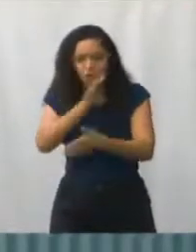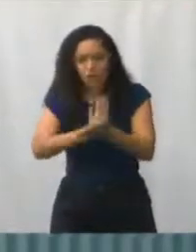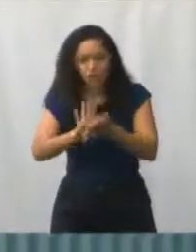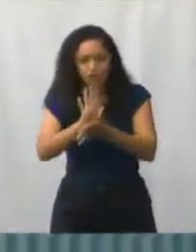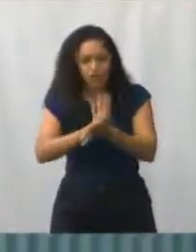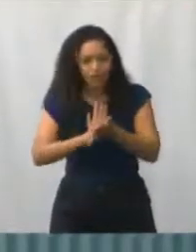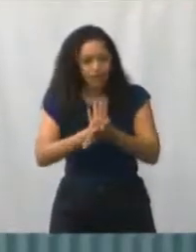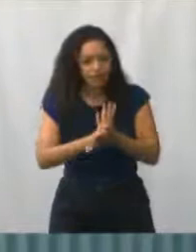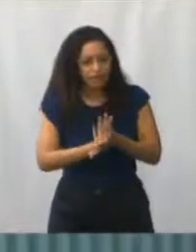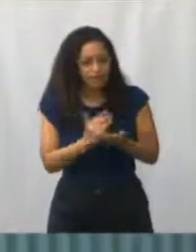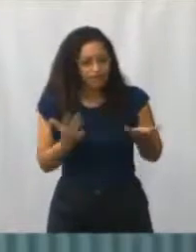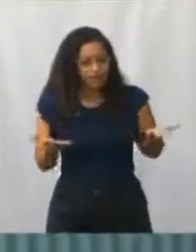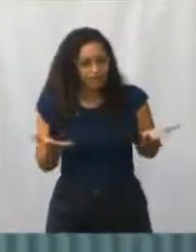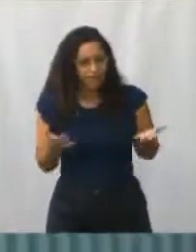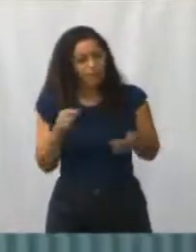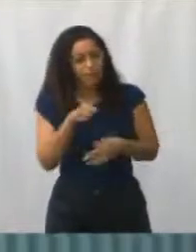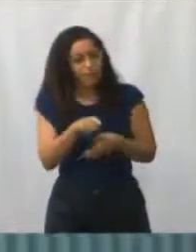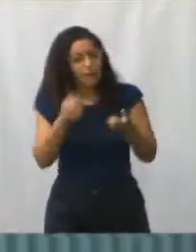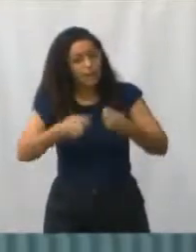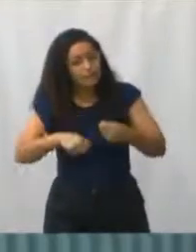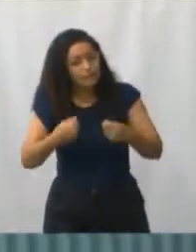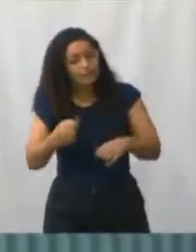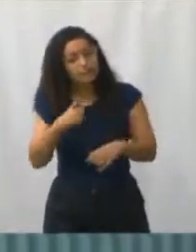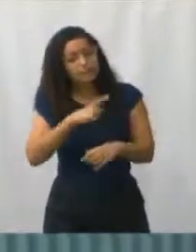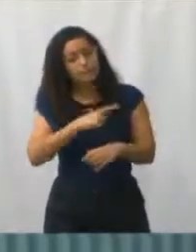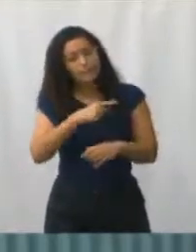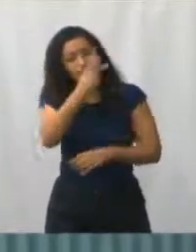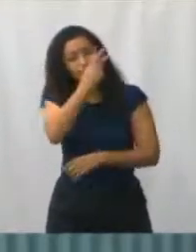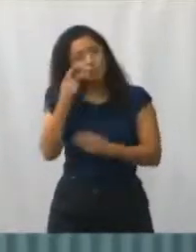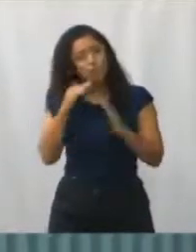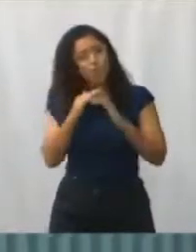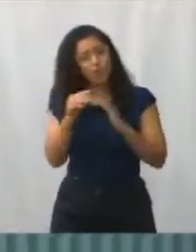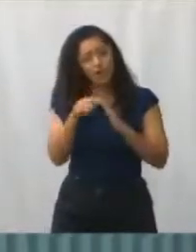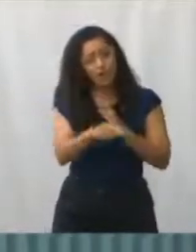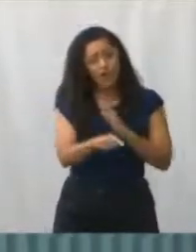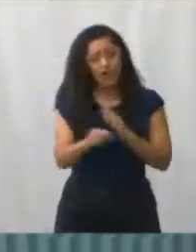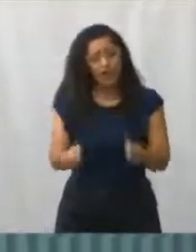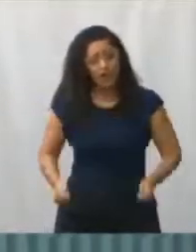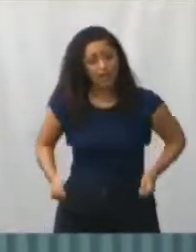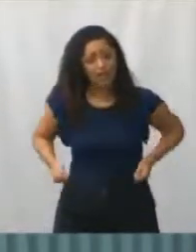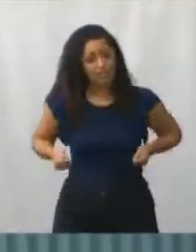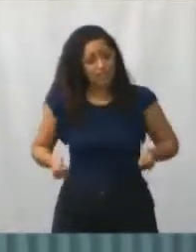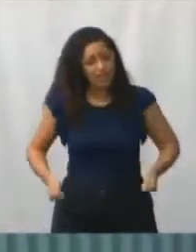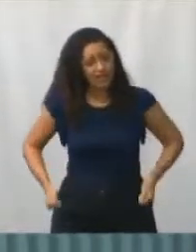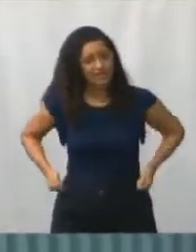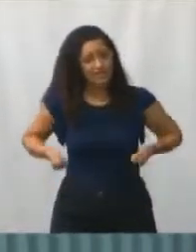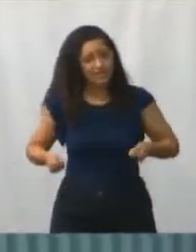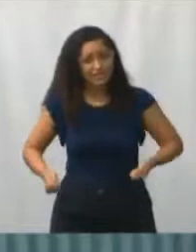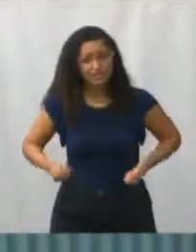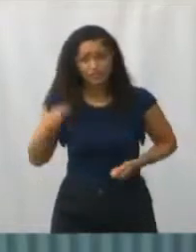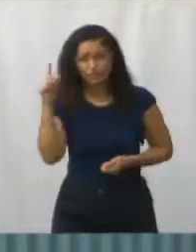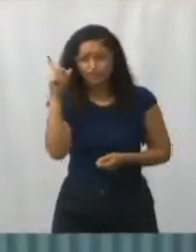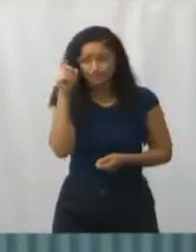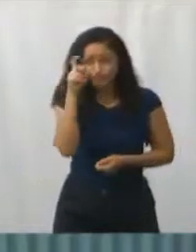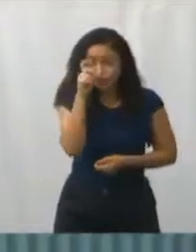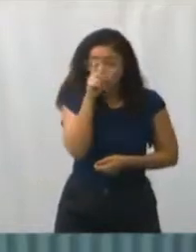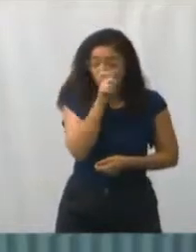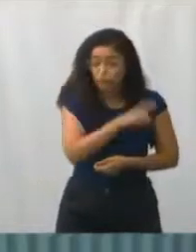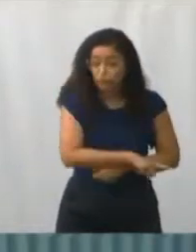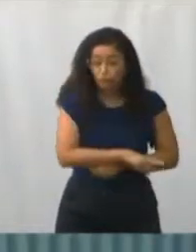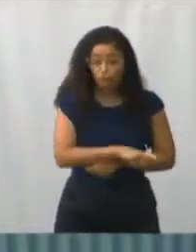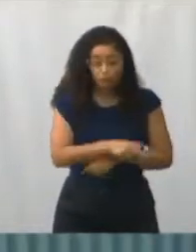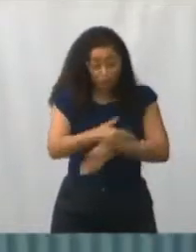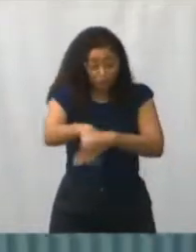moradores cadeirantes que não têm condições de trafegar naquela rua com a cadeira de roda, porque